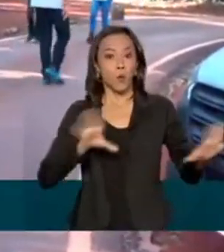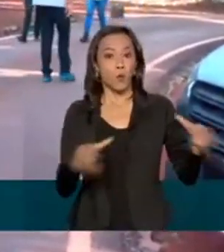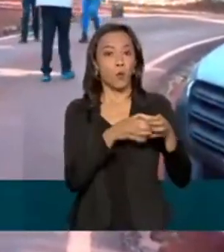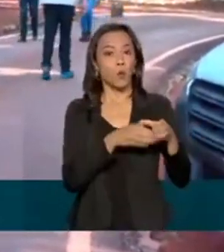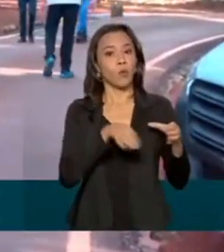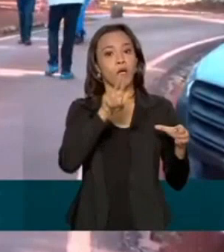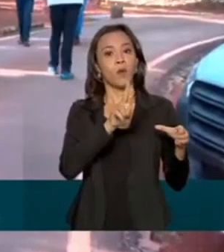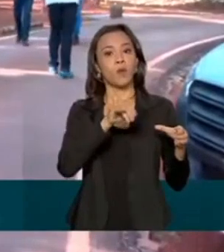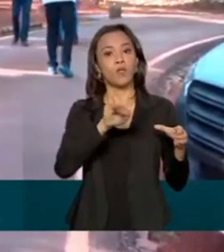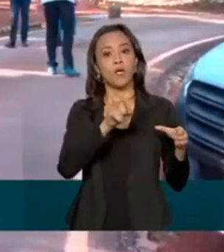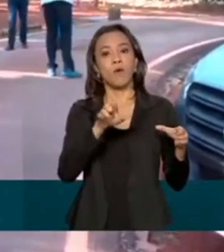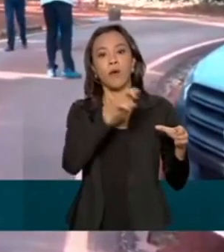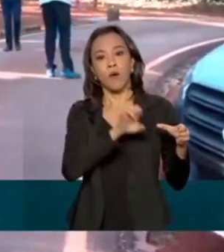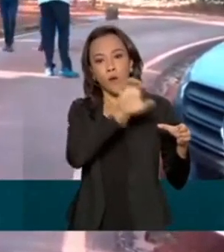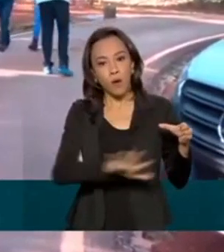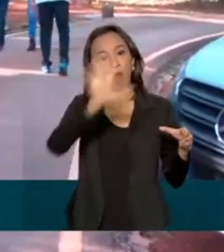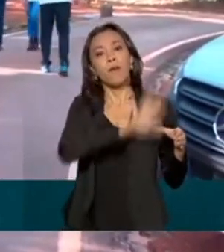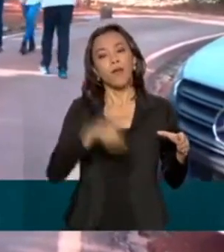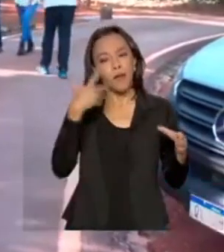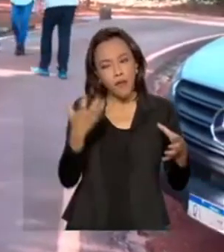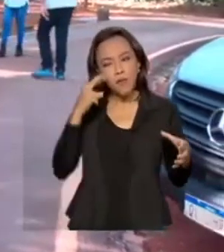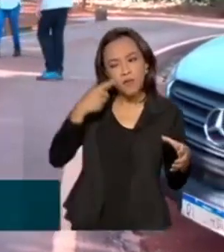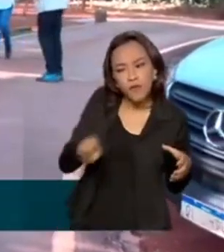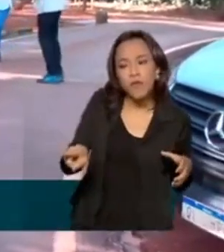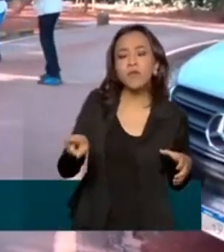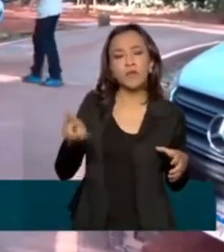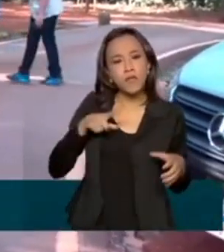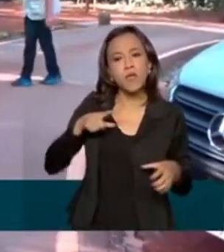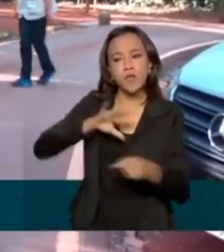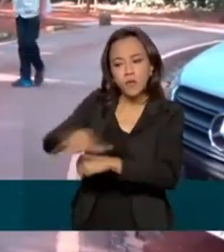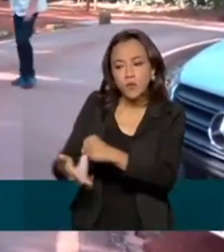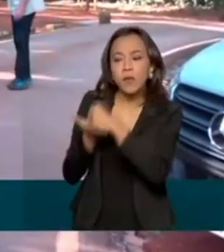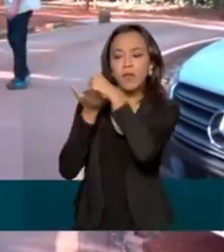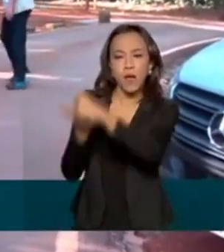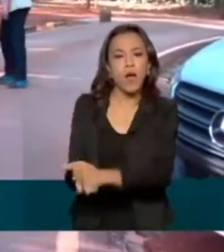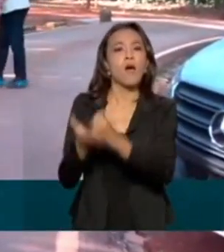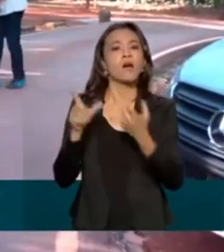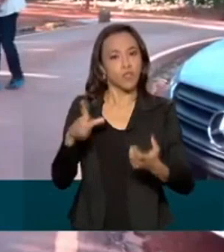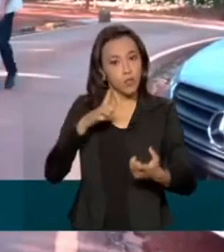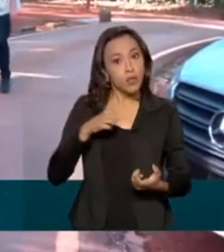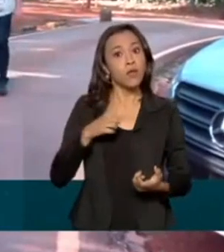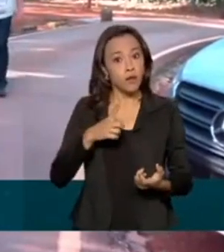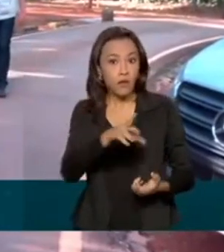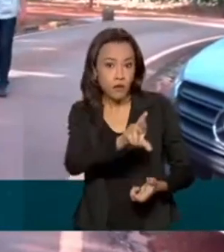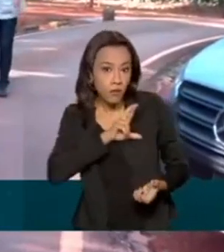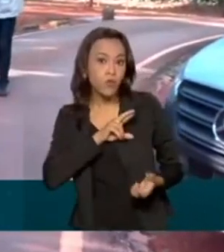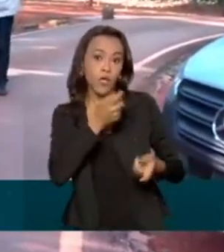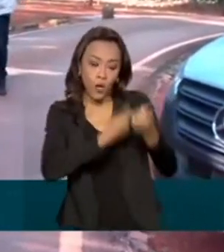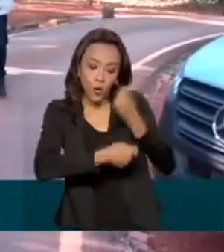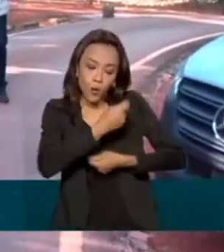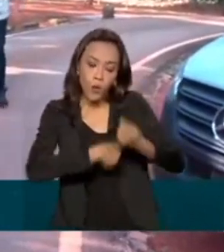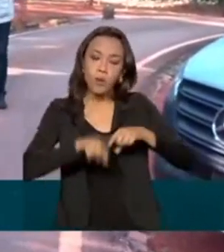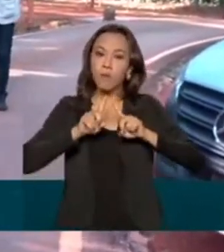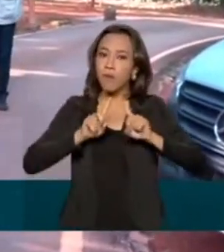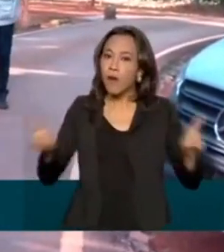essencial e queremos ver realmente atividades onde, por um lado, se consegue um resultado econômico positivo, mas também os elementos